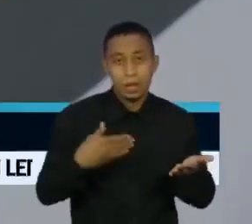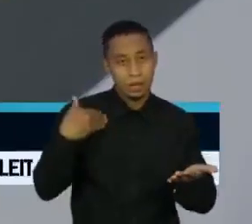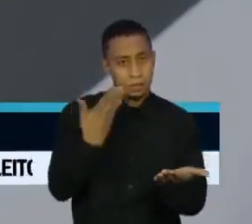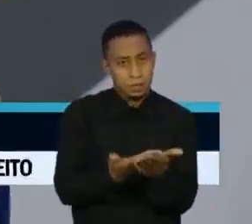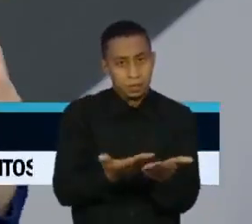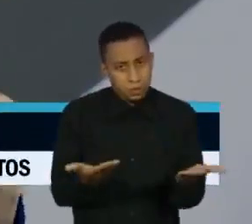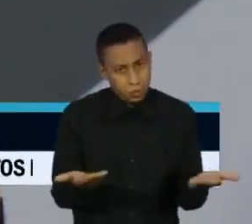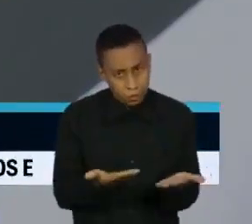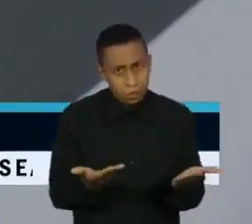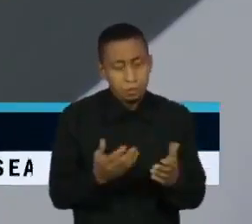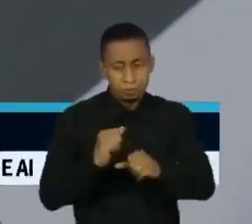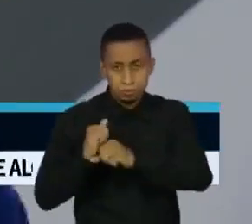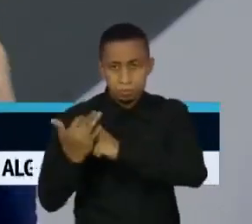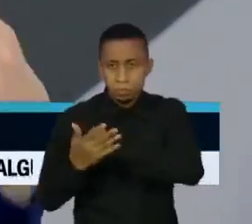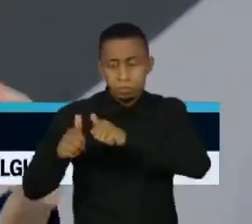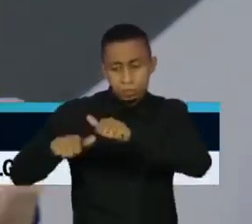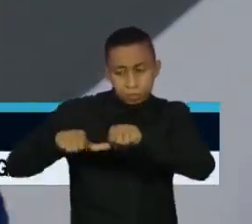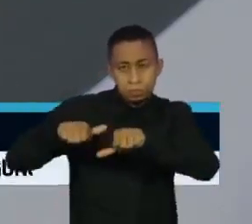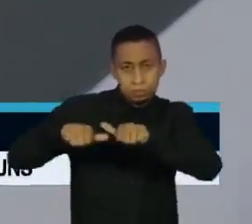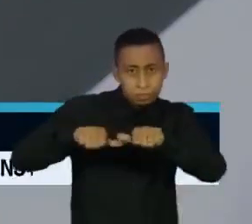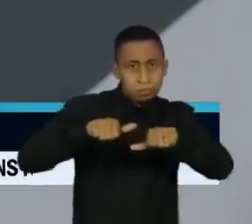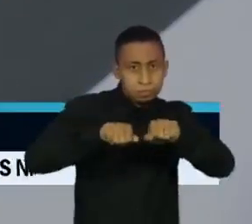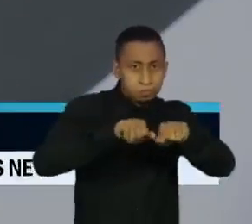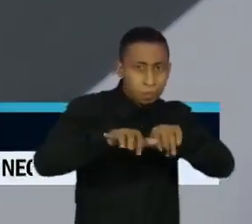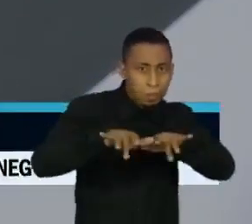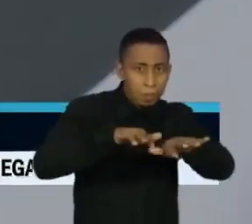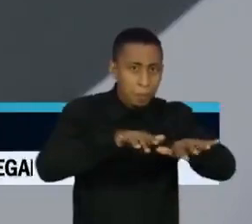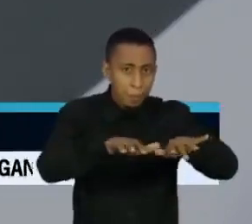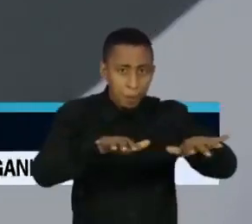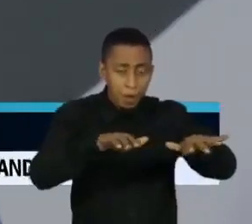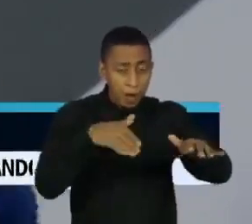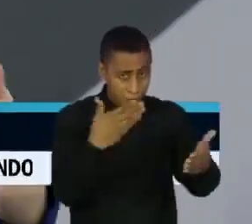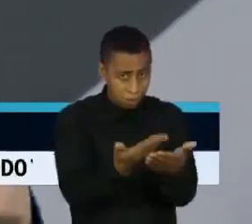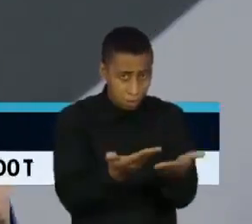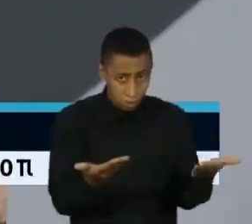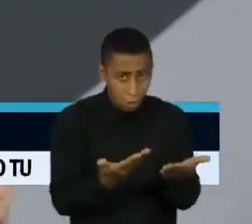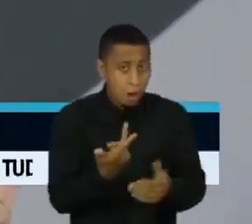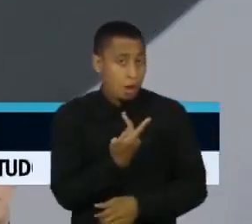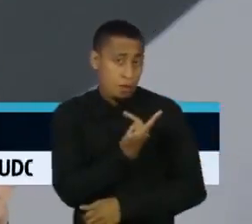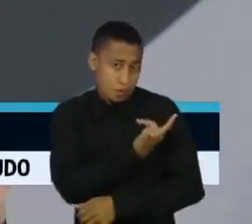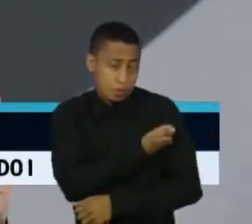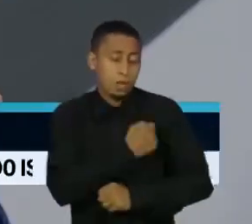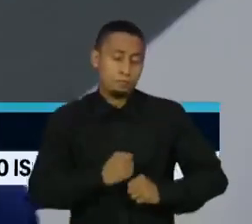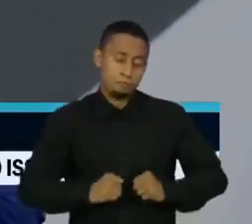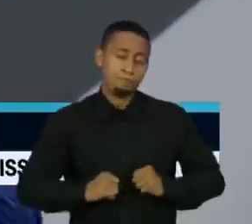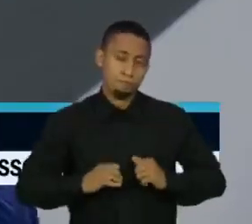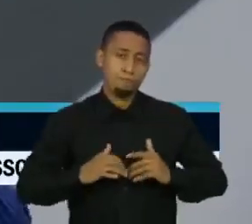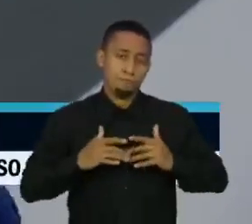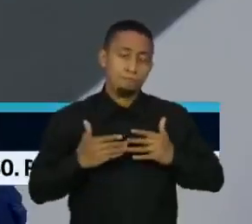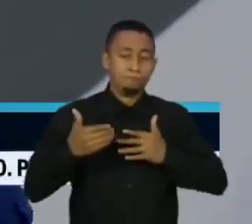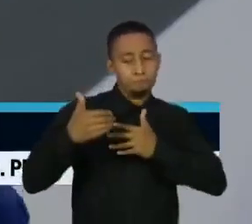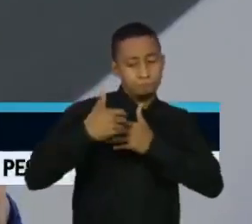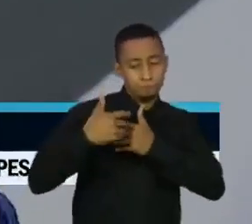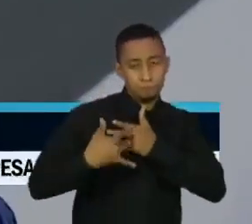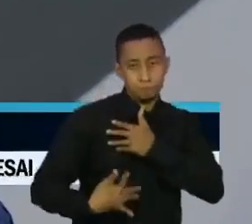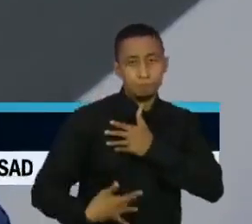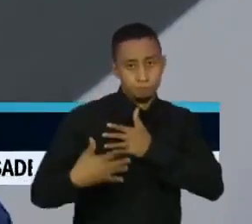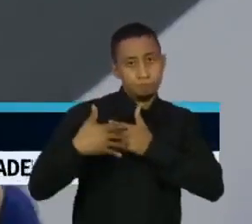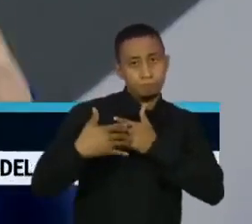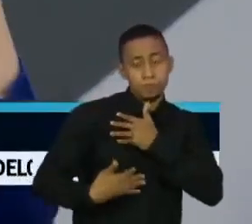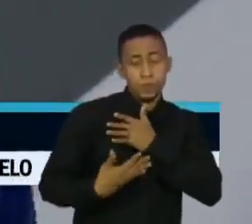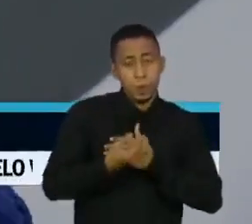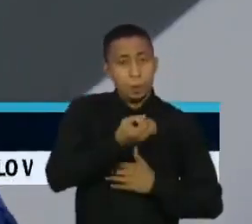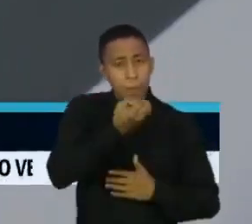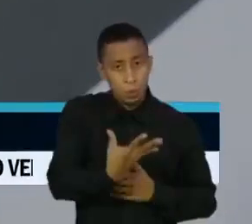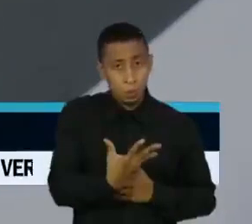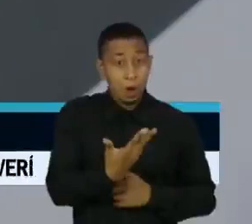agora, as mutações que apareceram nessas variantes, as vacinas estão dando conta. Isso é bom. Isso quer dizer que as vacinas que a